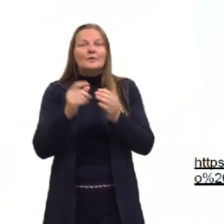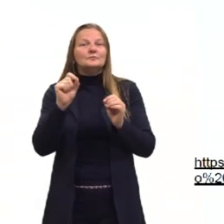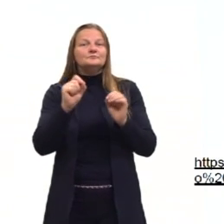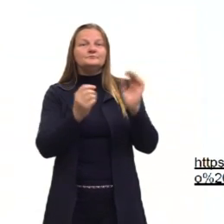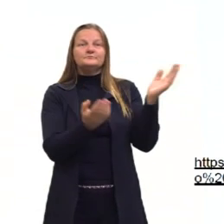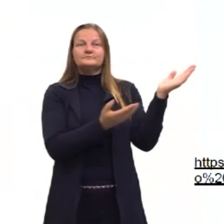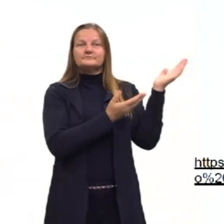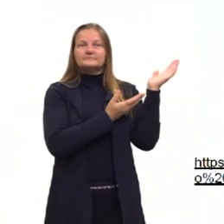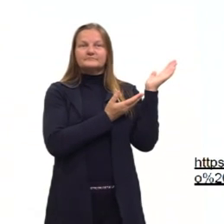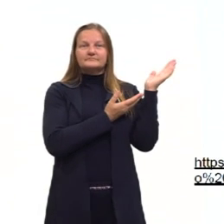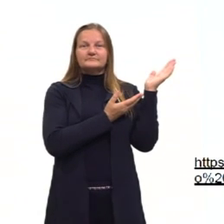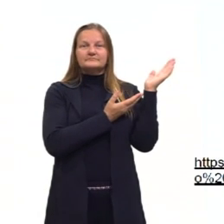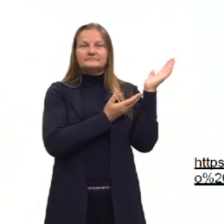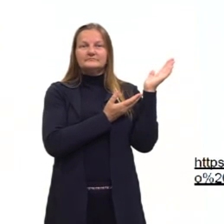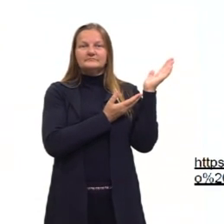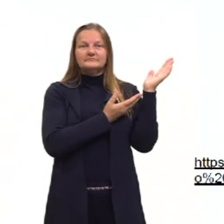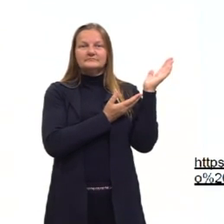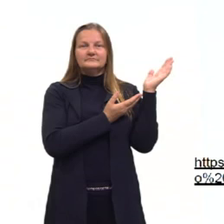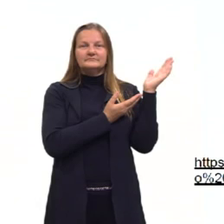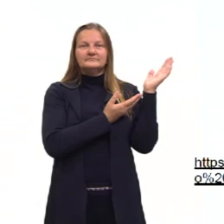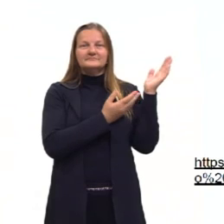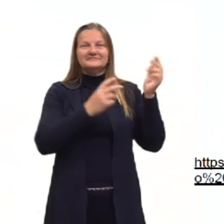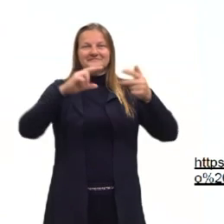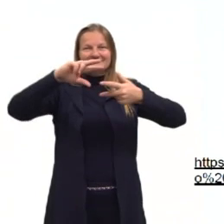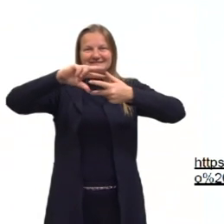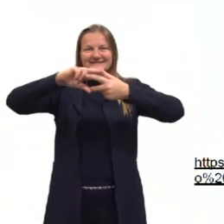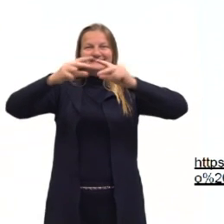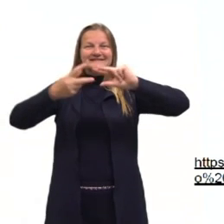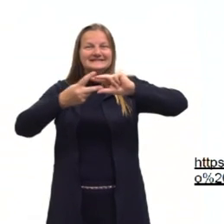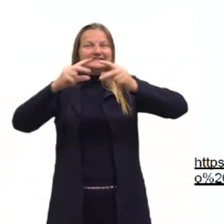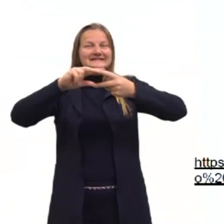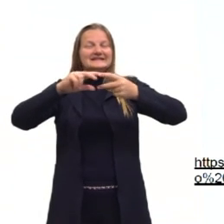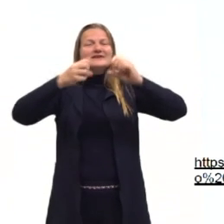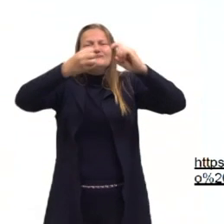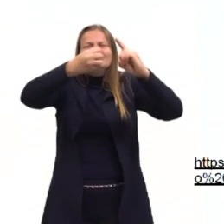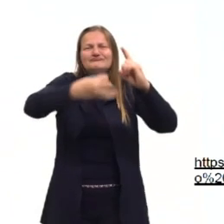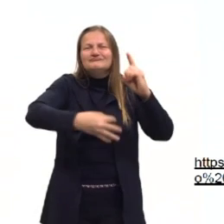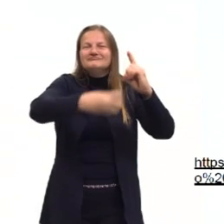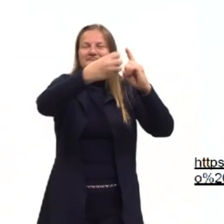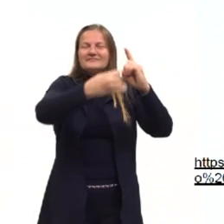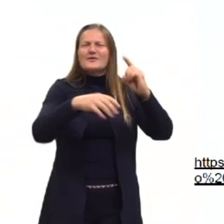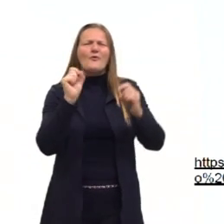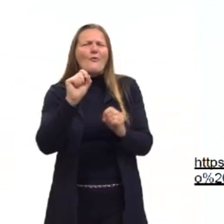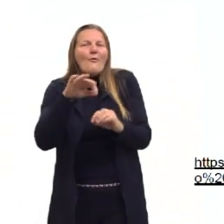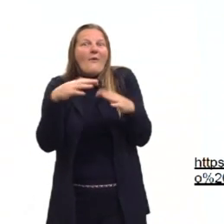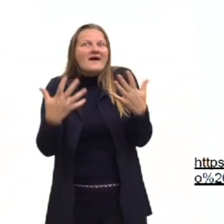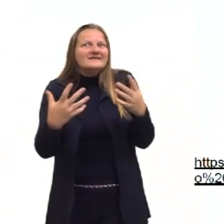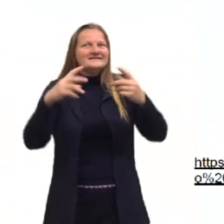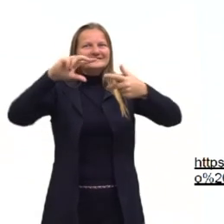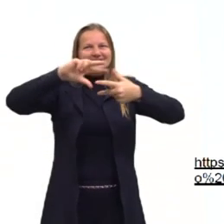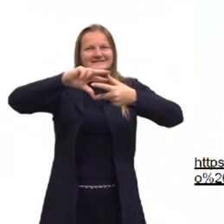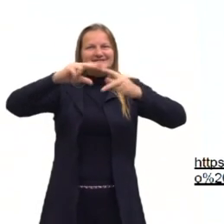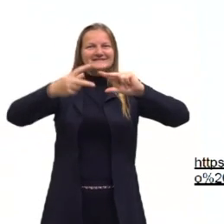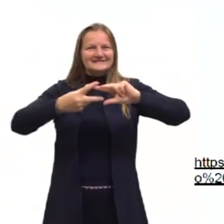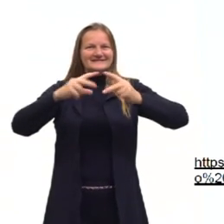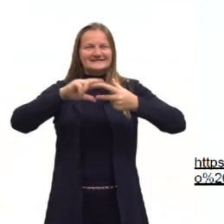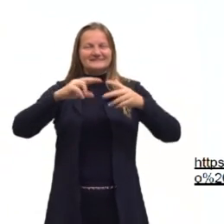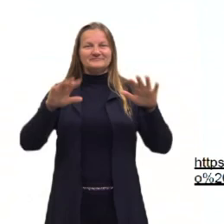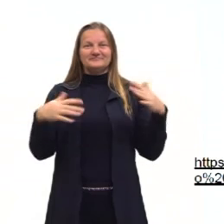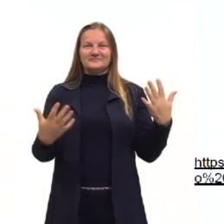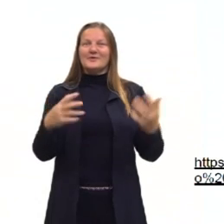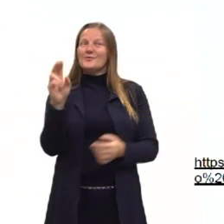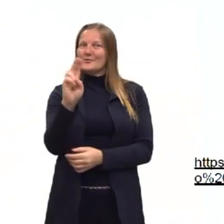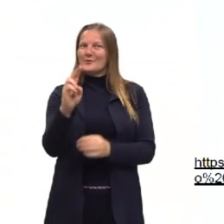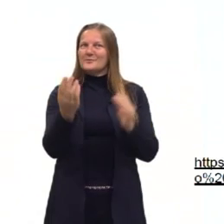vocês os poliedros, a definição de quais são essas figuras são chamadas poliedros. O